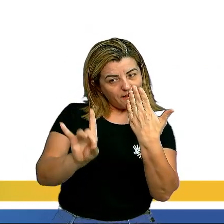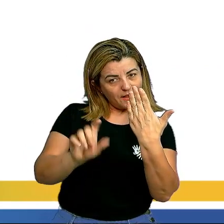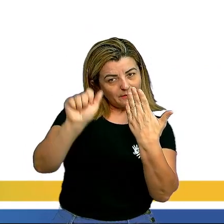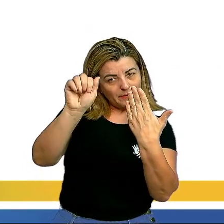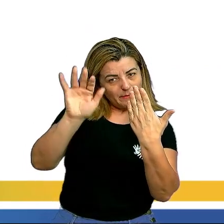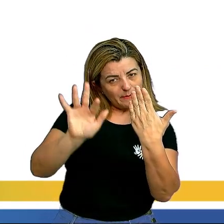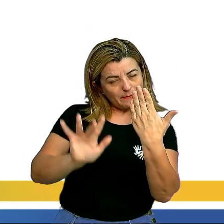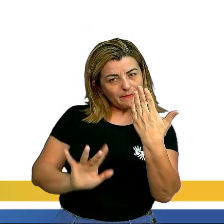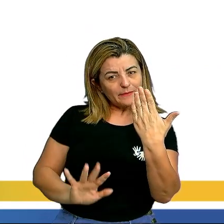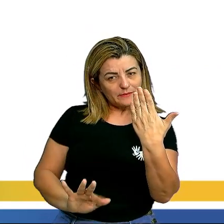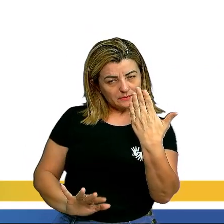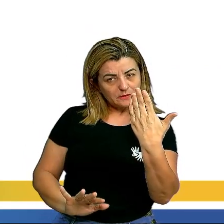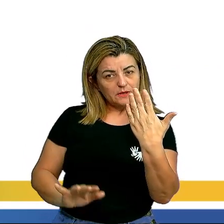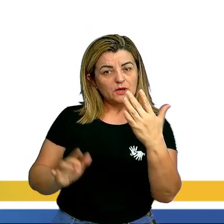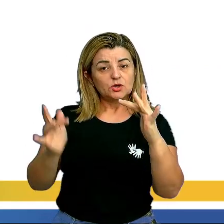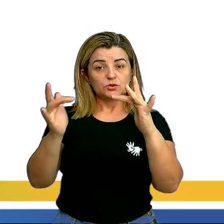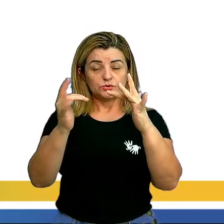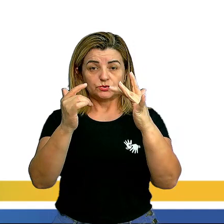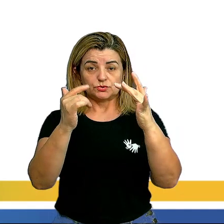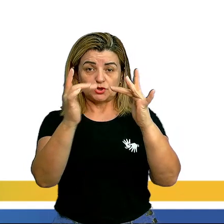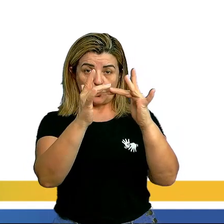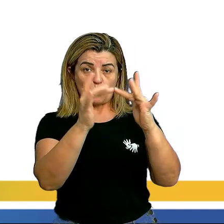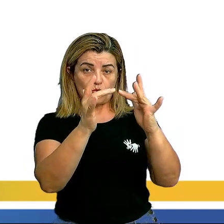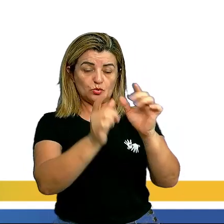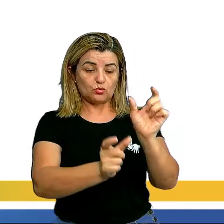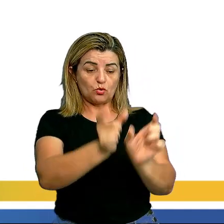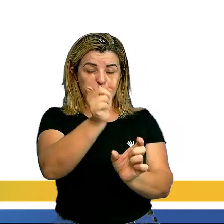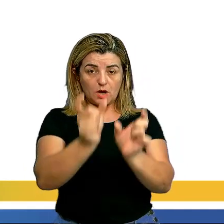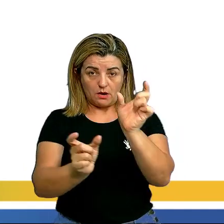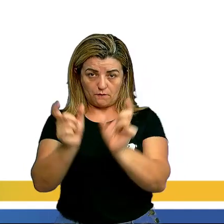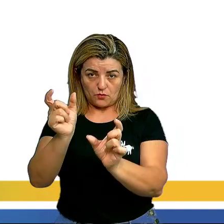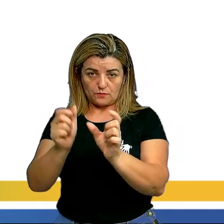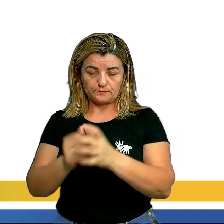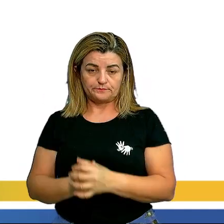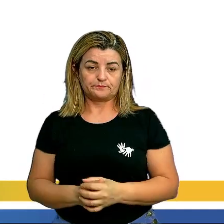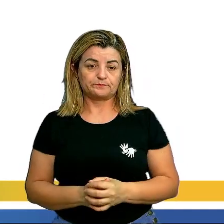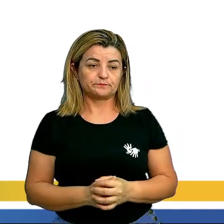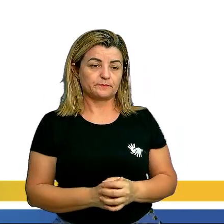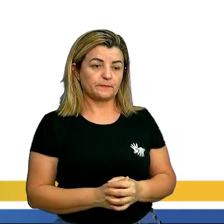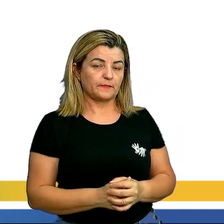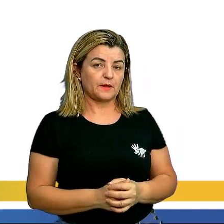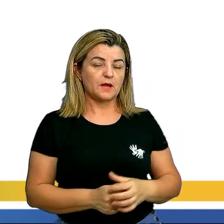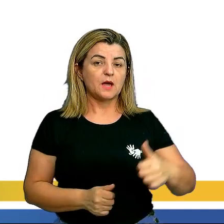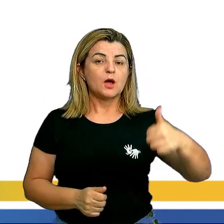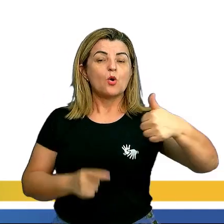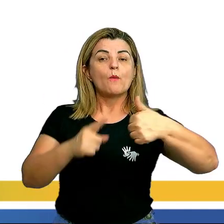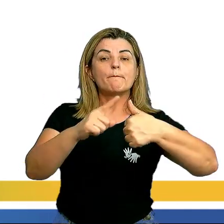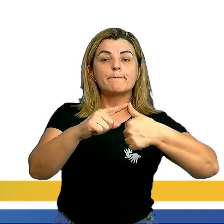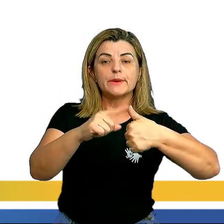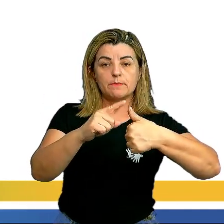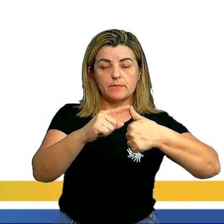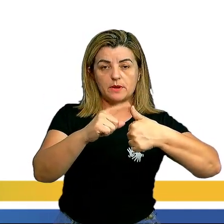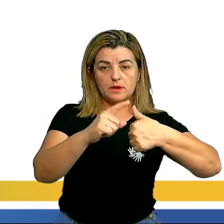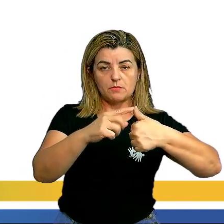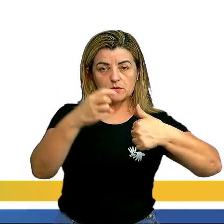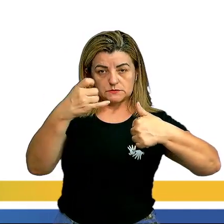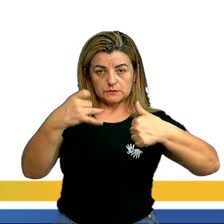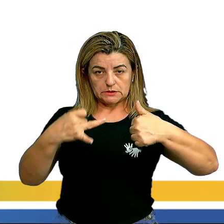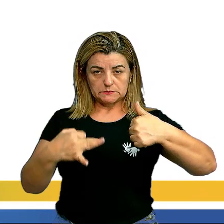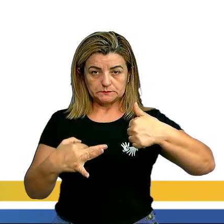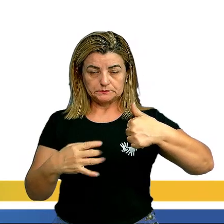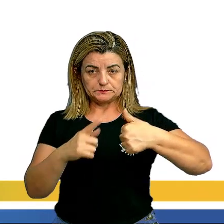acordo com o gráfico. Tudo bem? O primeiro gráfico vai dizer